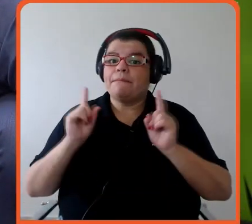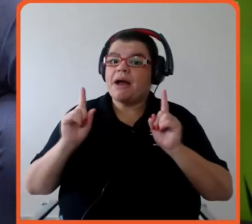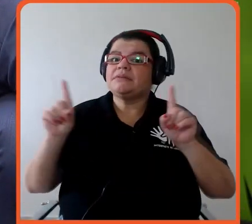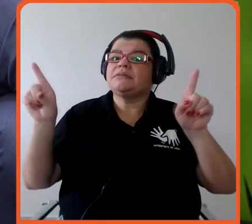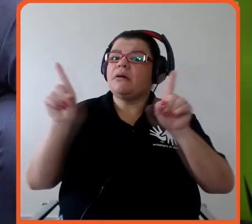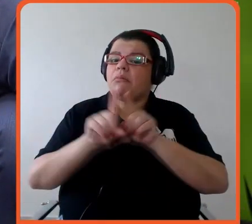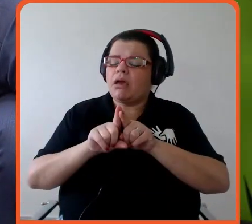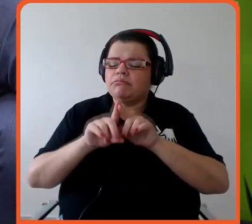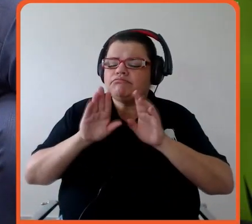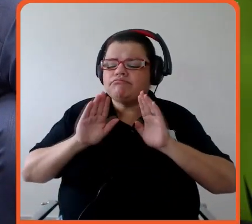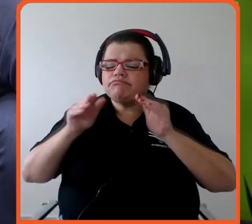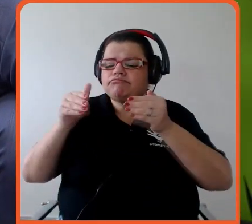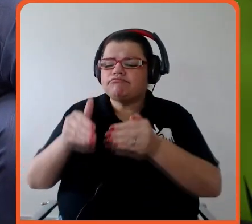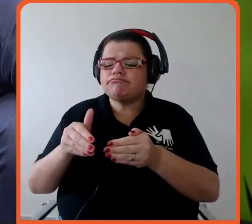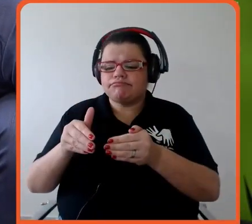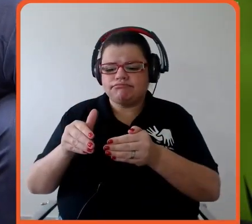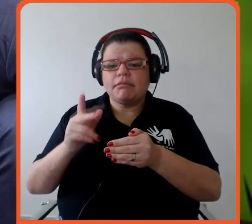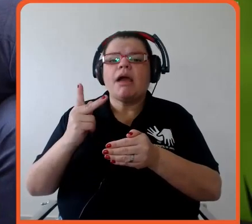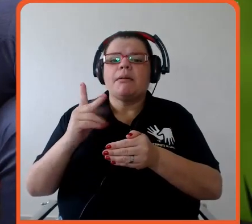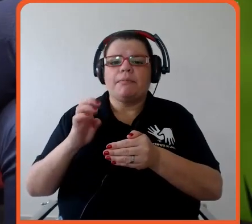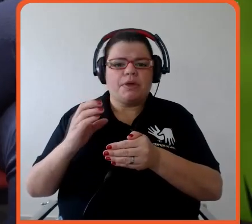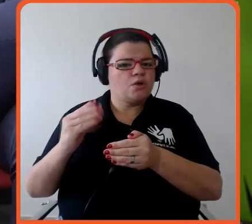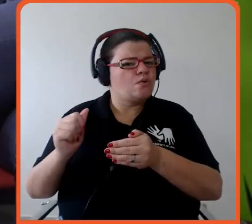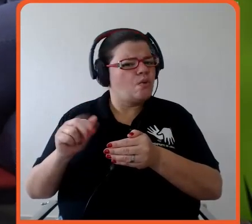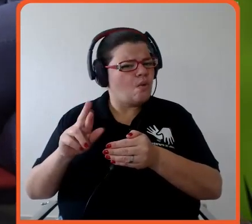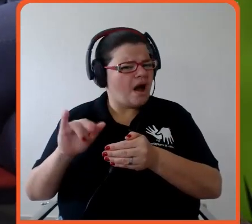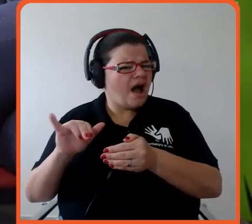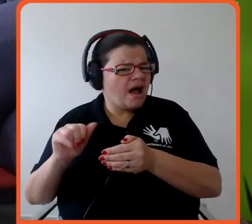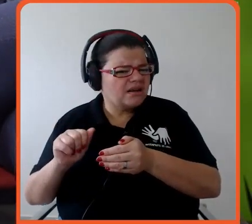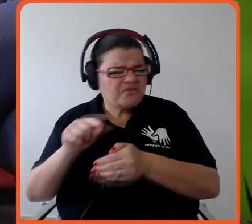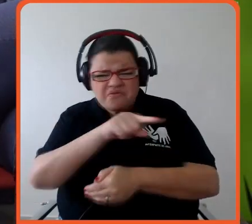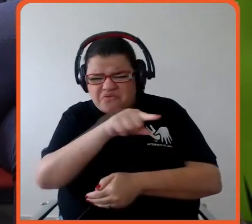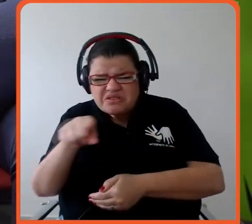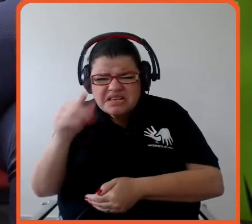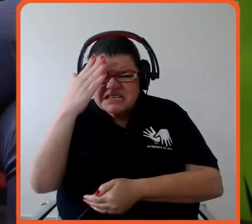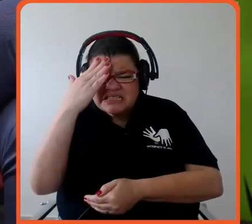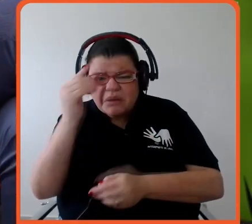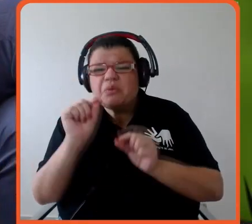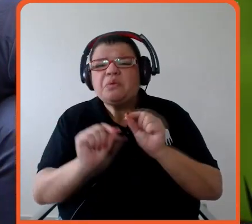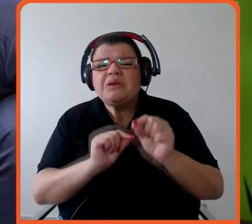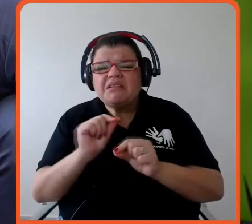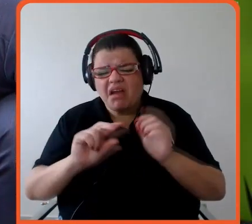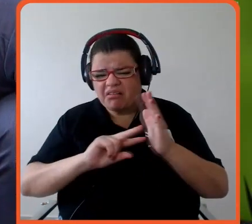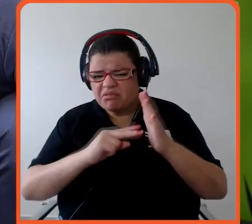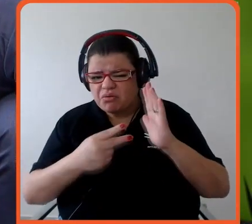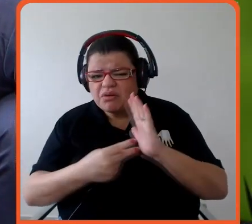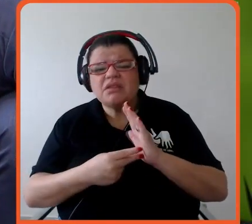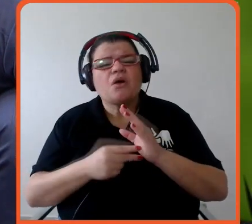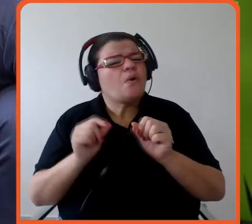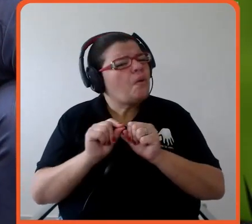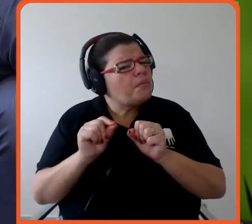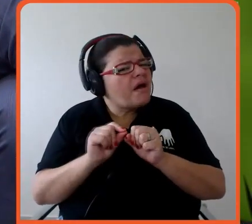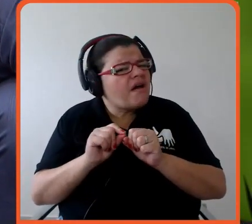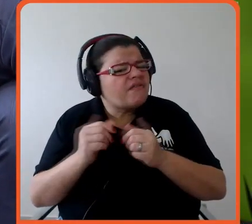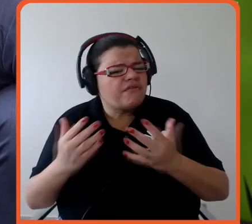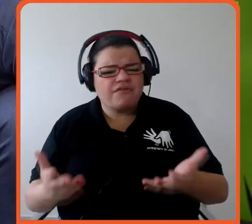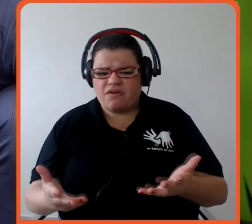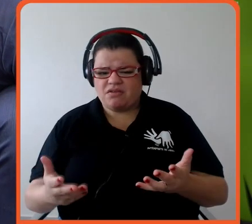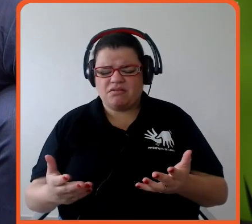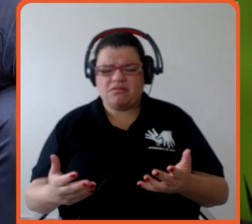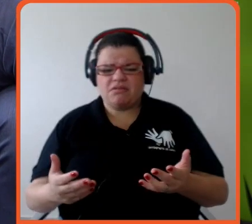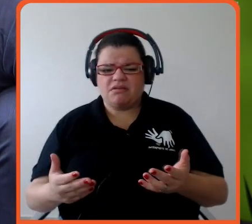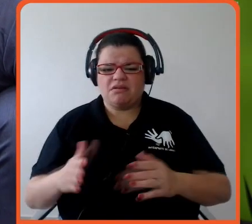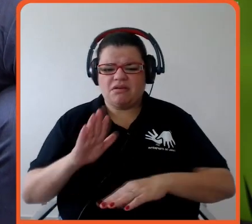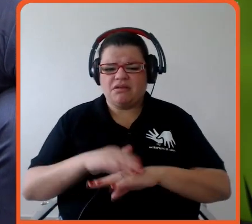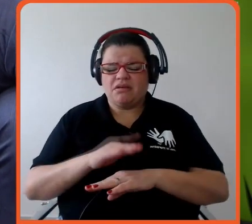gente estava tendo agora. vocês sabem o que é a pecuária no Brasil? Como ela é constituída, que ela representa? Estou falando de um setor que representa 10